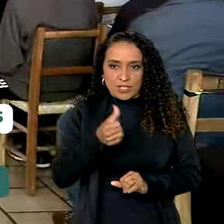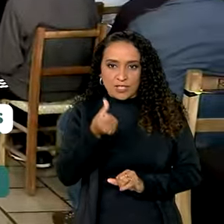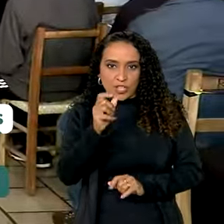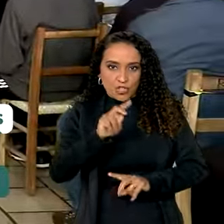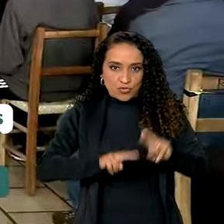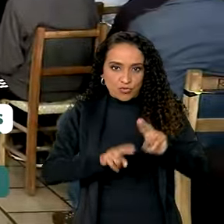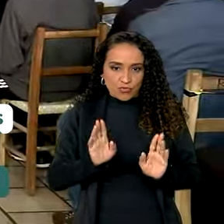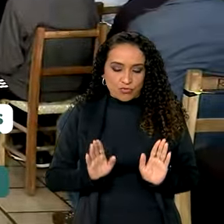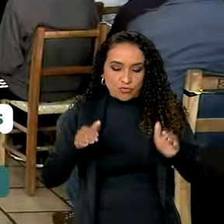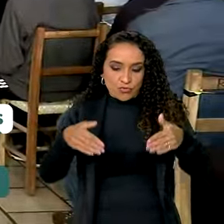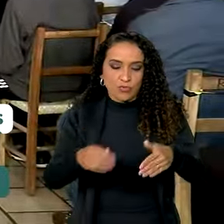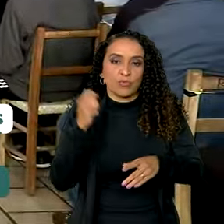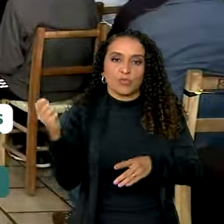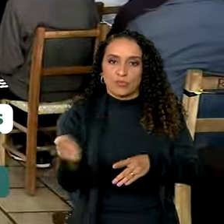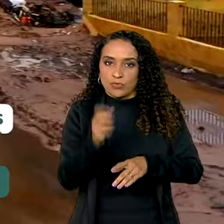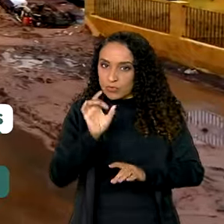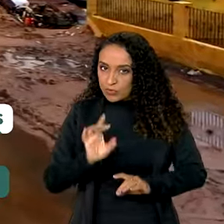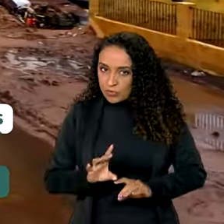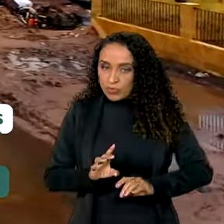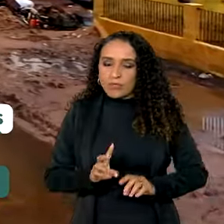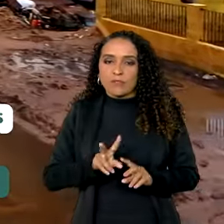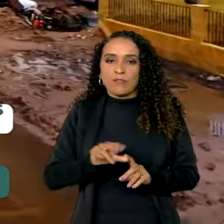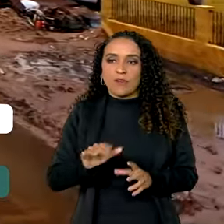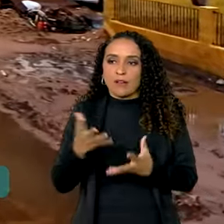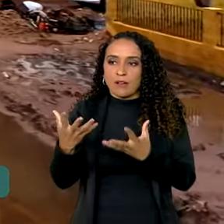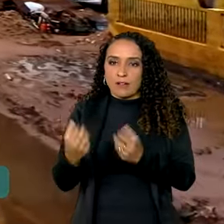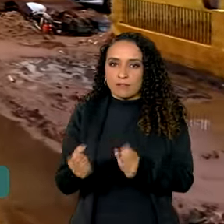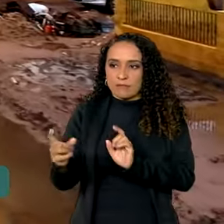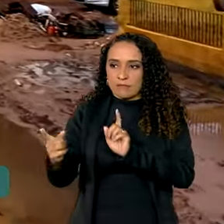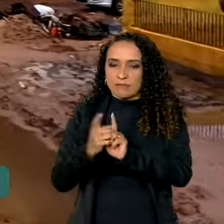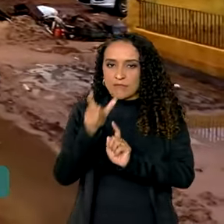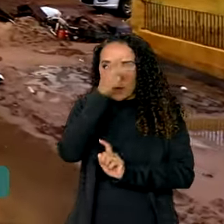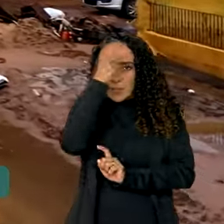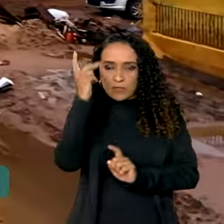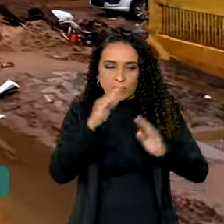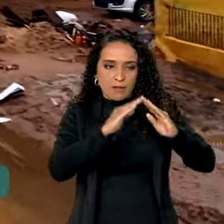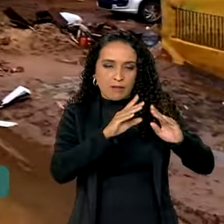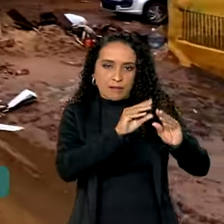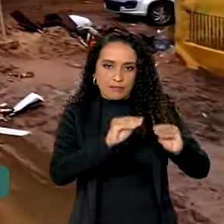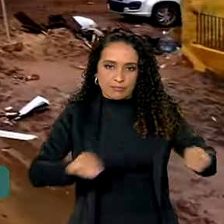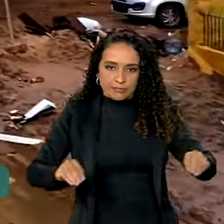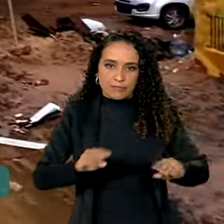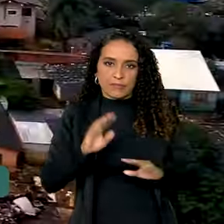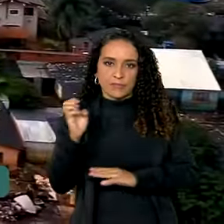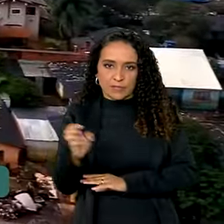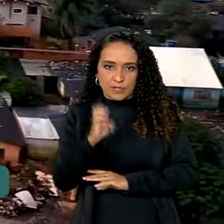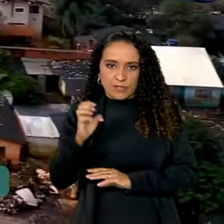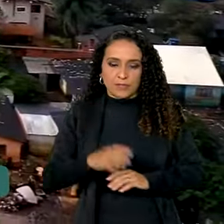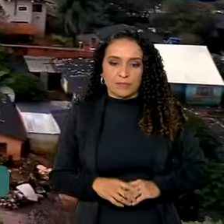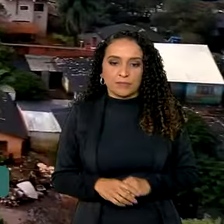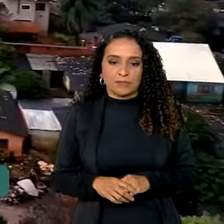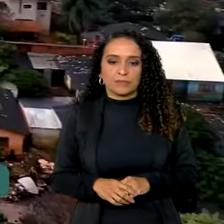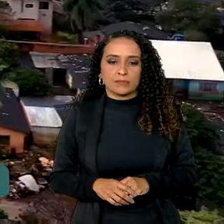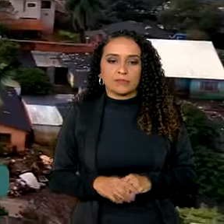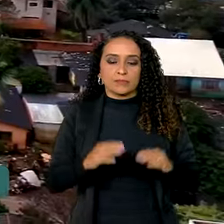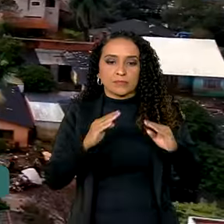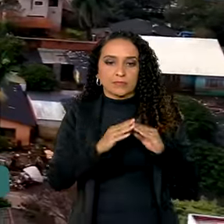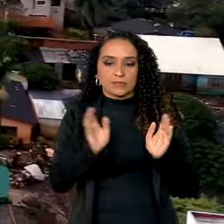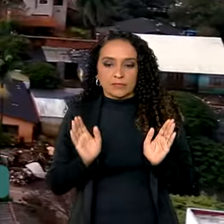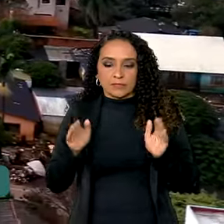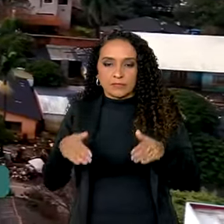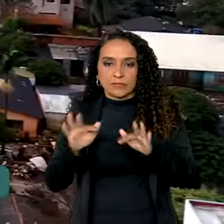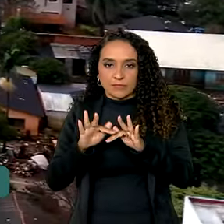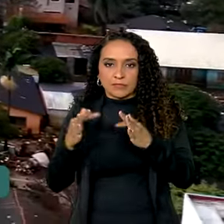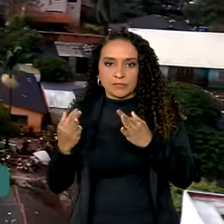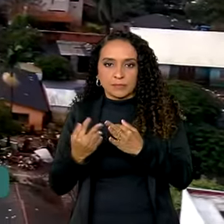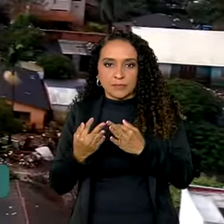exclusiva para o Rio Grande do Sul e vai atender os desabrigados pelas enchentes no Estado. Os imóveis serão destinados para